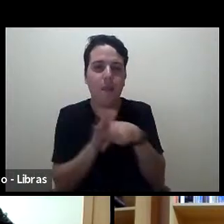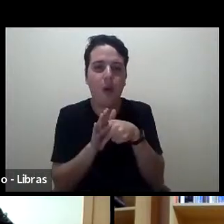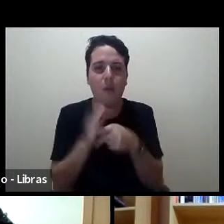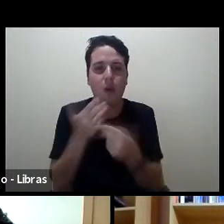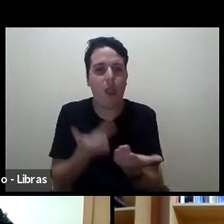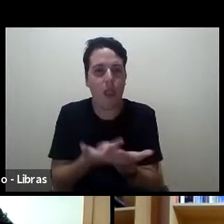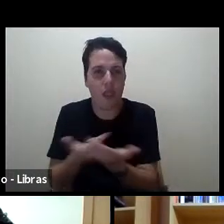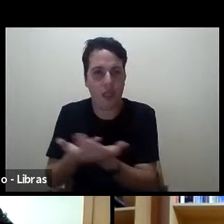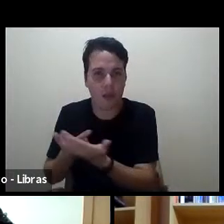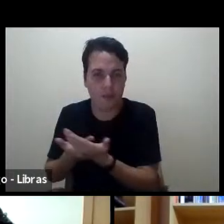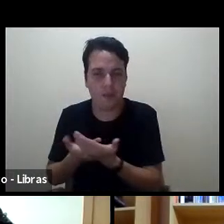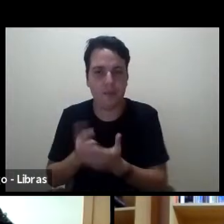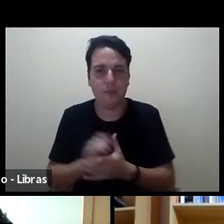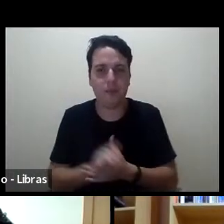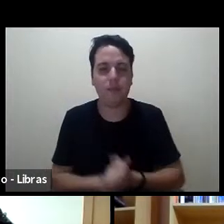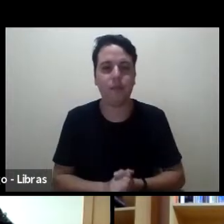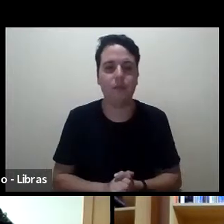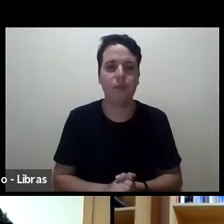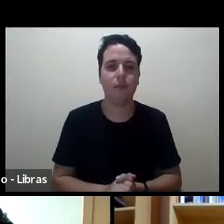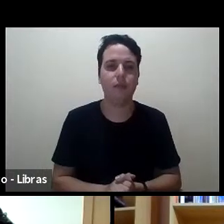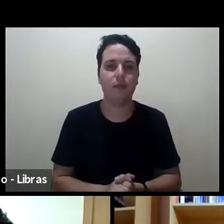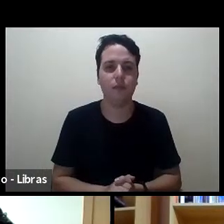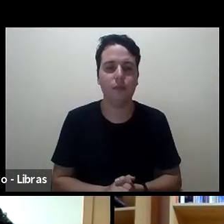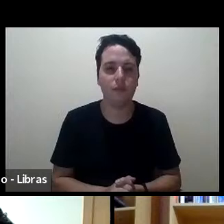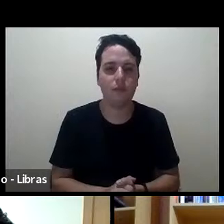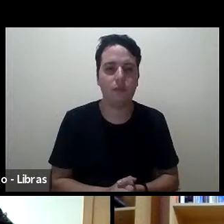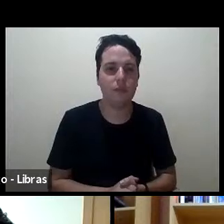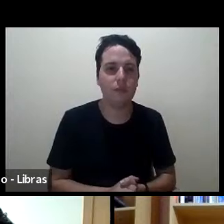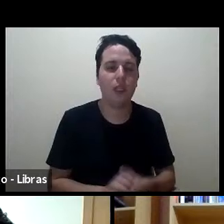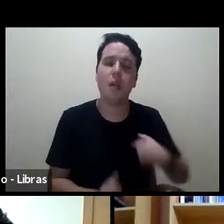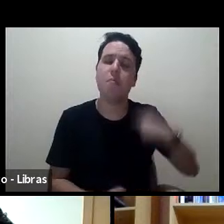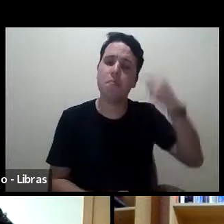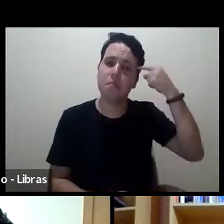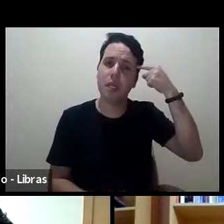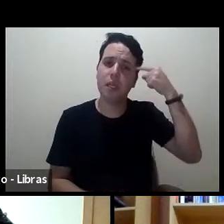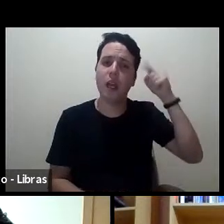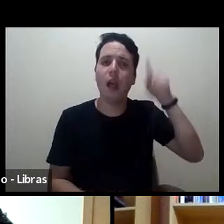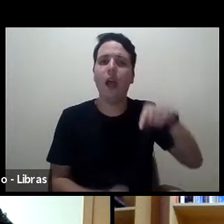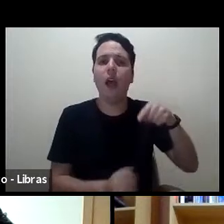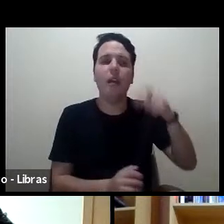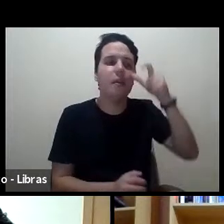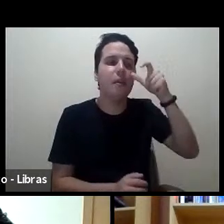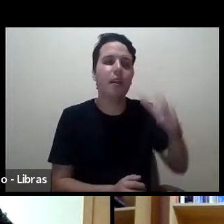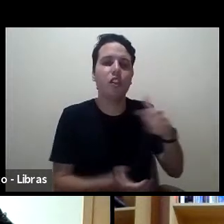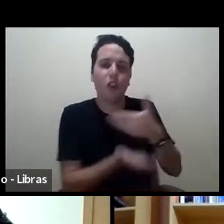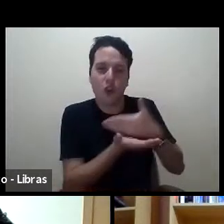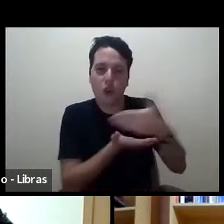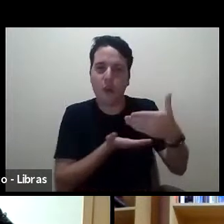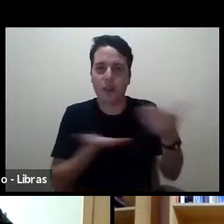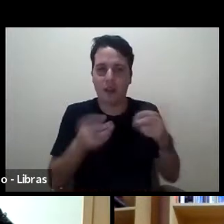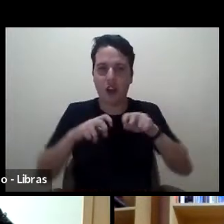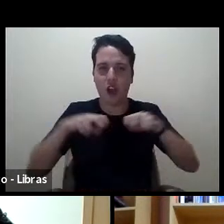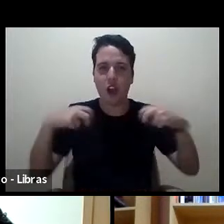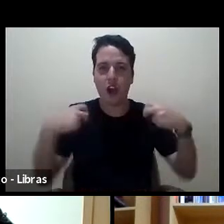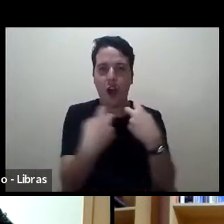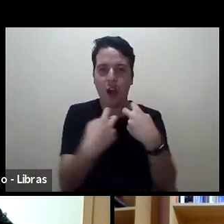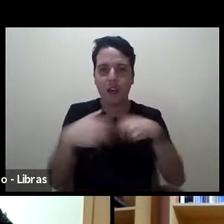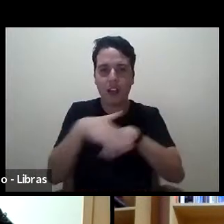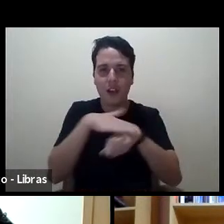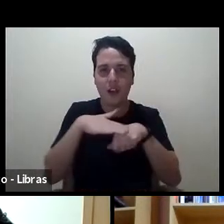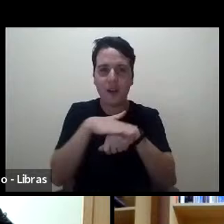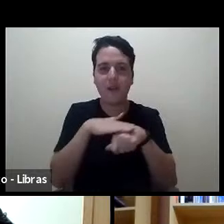Bom, pensei que seria interessante começarmos essa roda de conversa com o professor